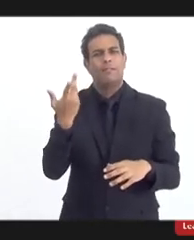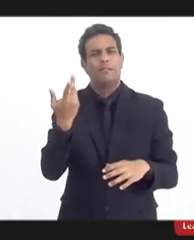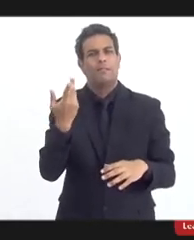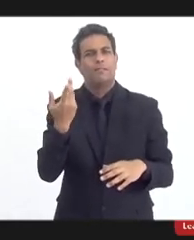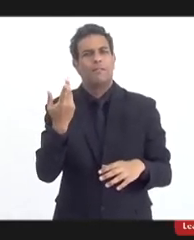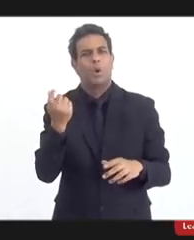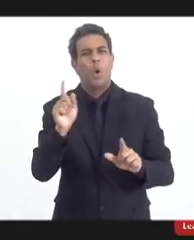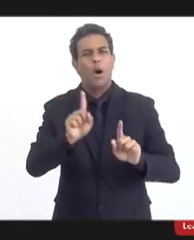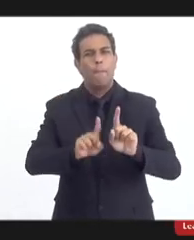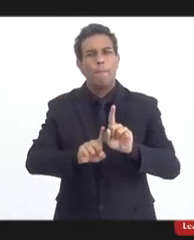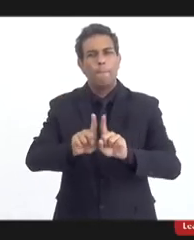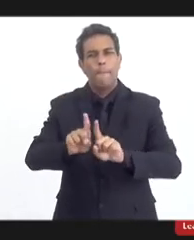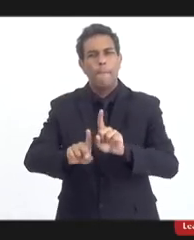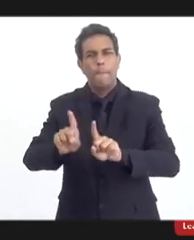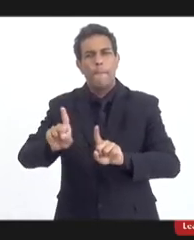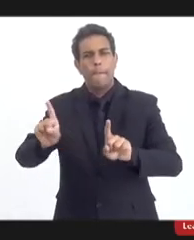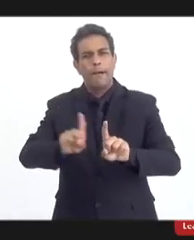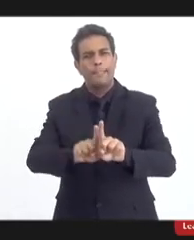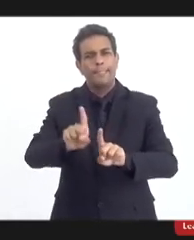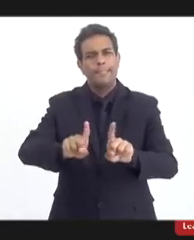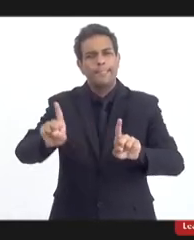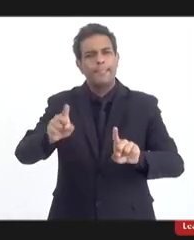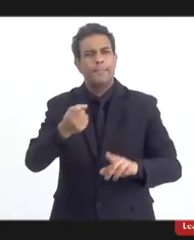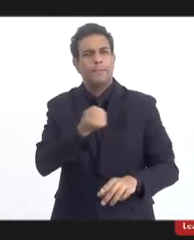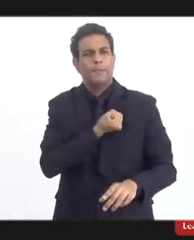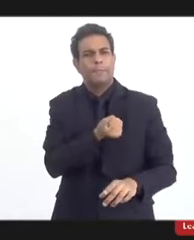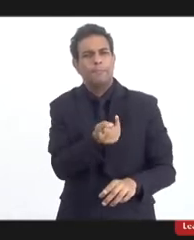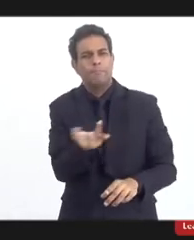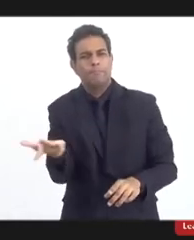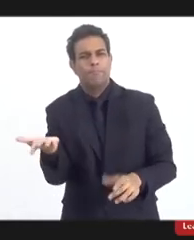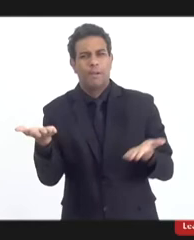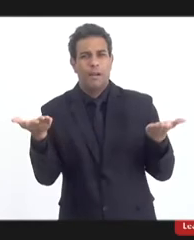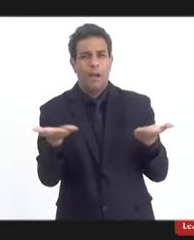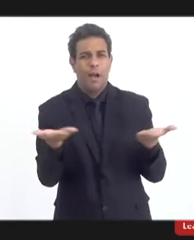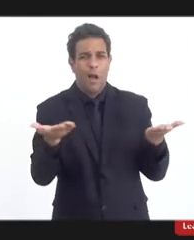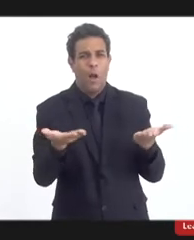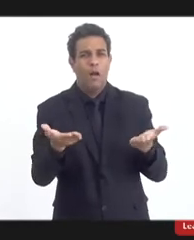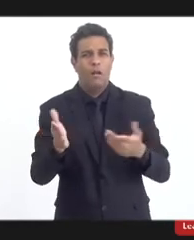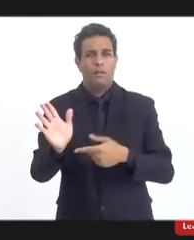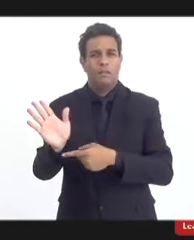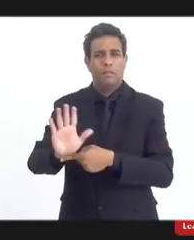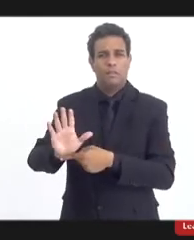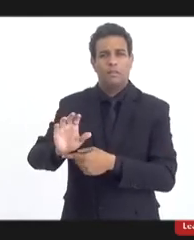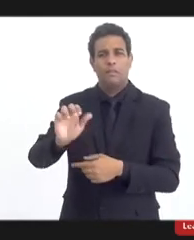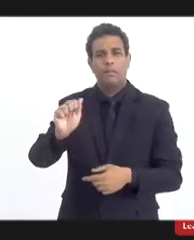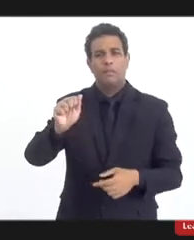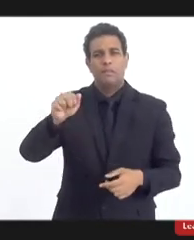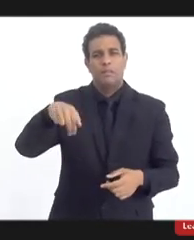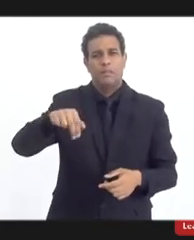algumas estatísticas. Segundo a Agência Nacional de Cinema, a ANSINE,